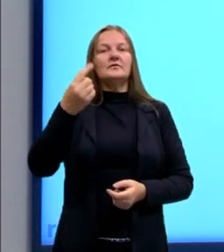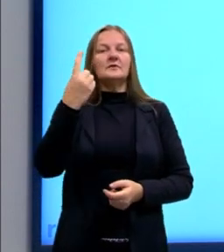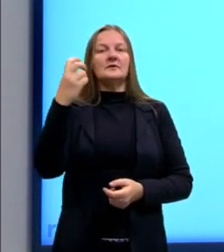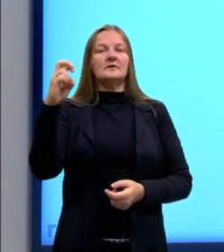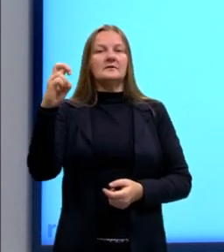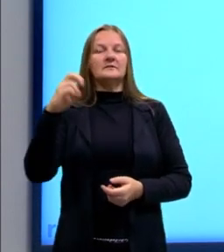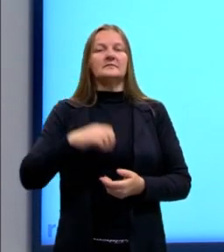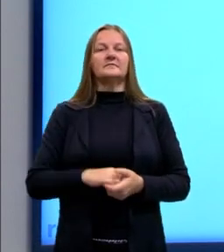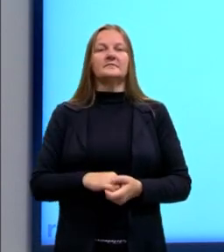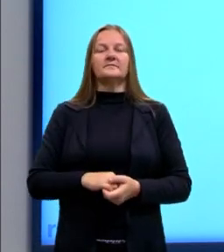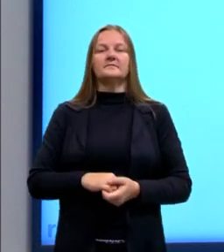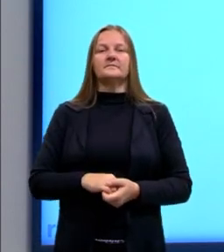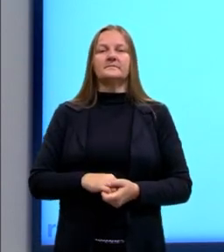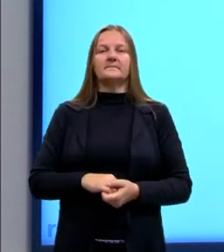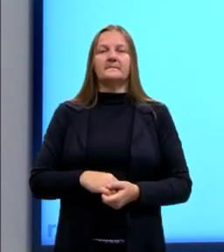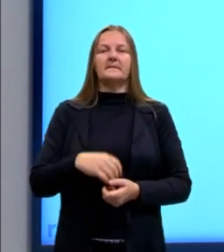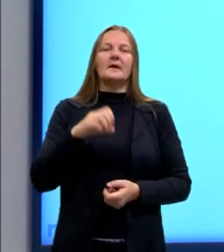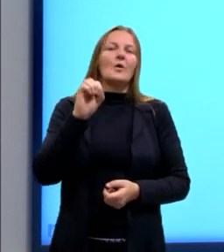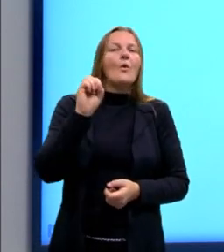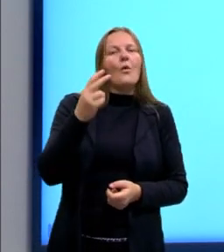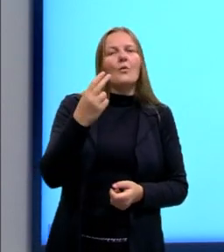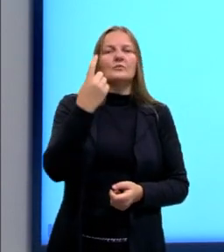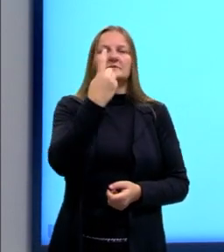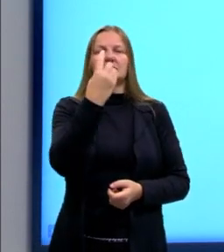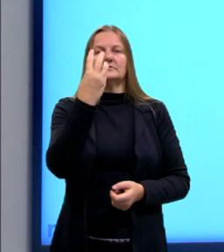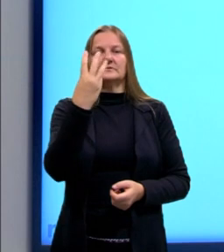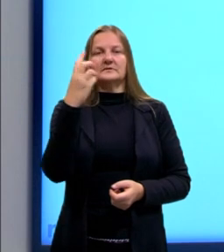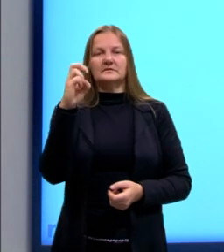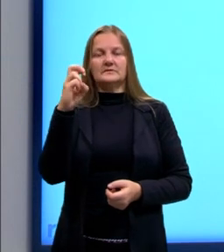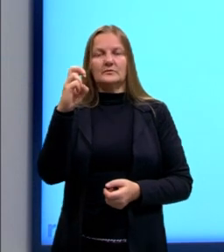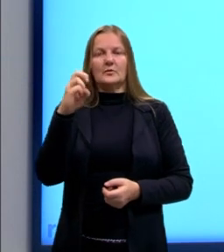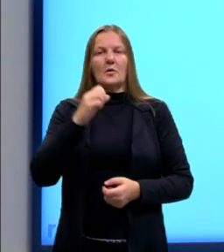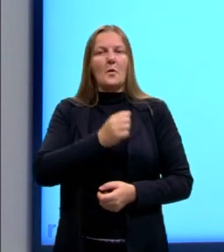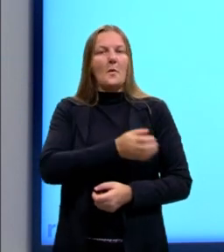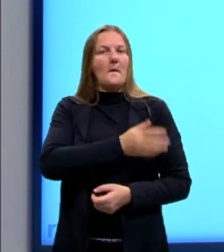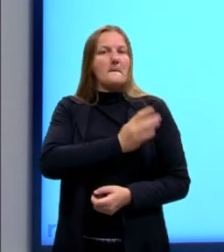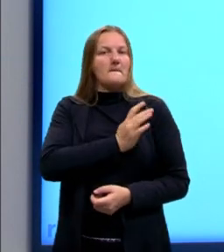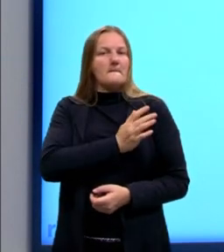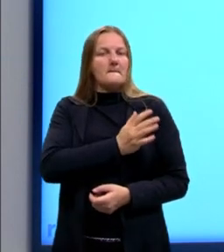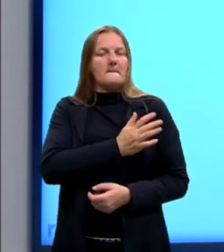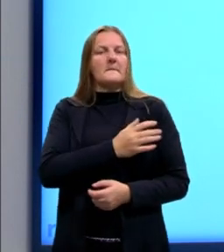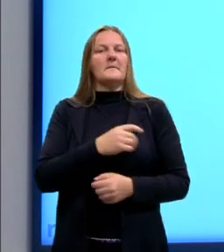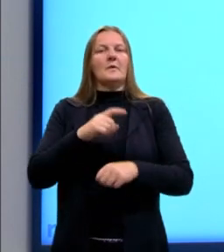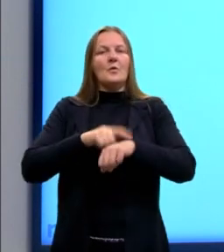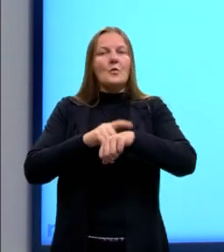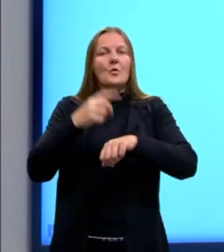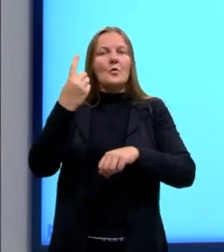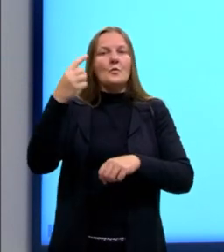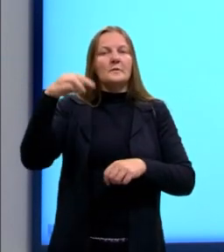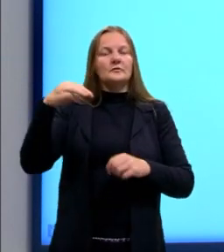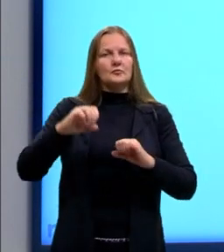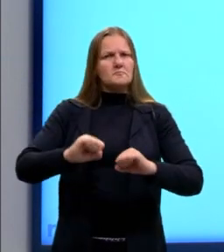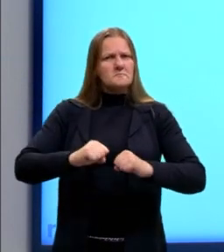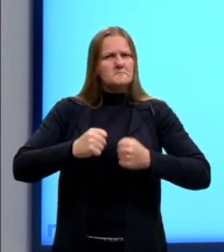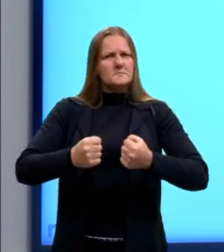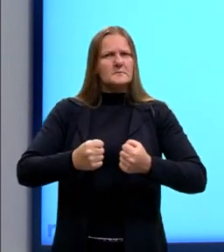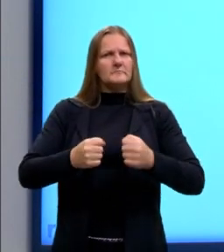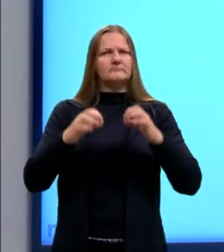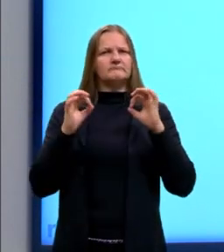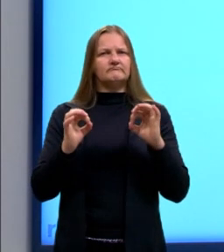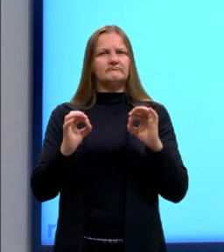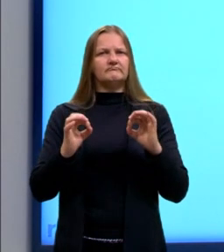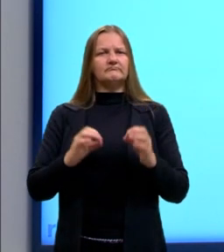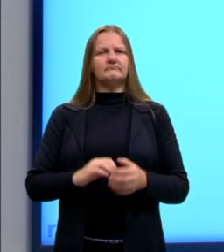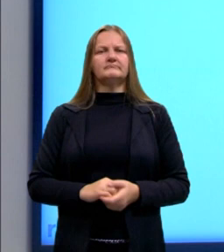135 batimentos por minuto, para ficar dentro da faixa de ganho de condicionamento físico.